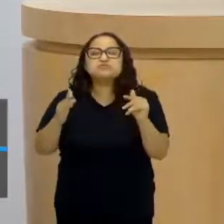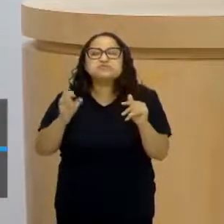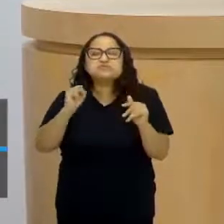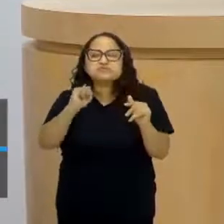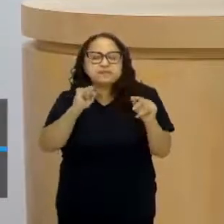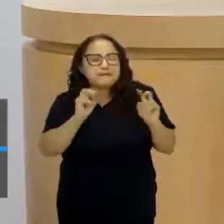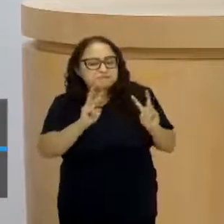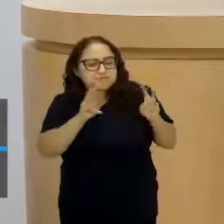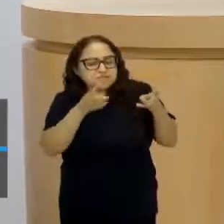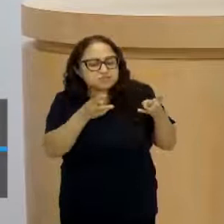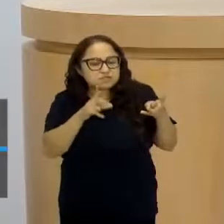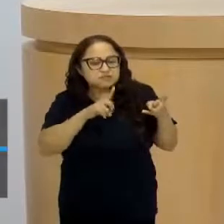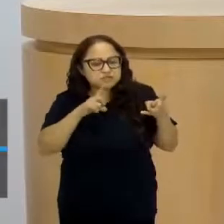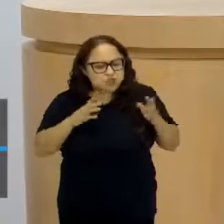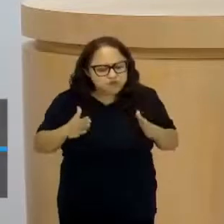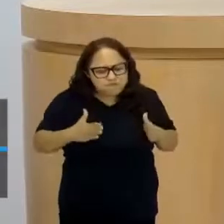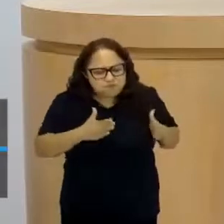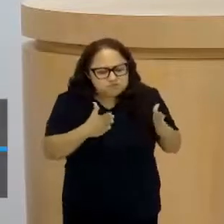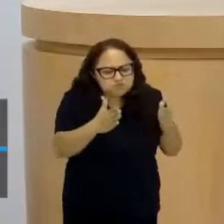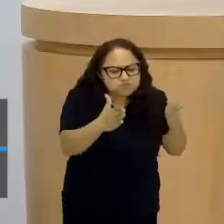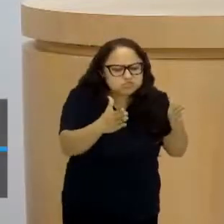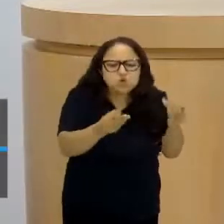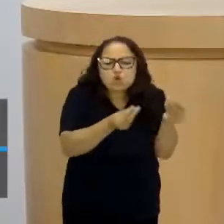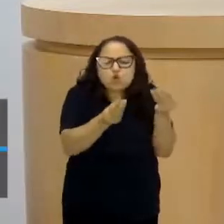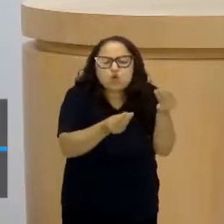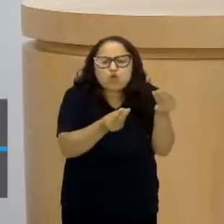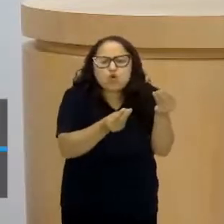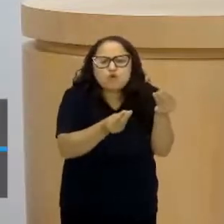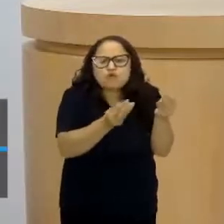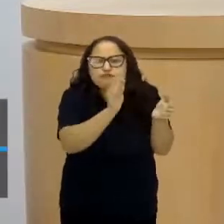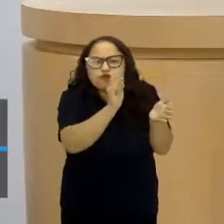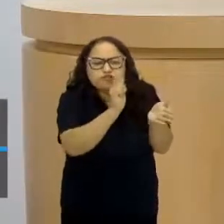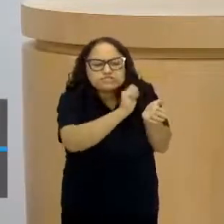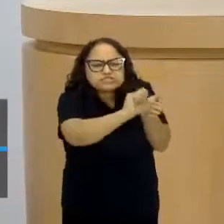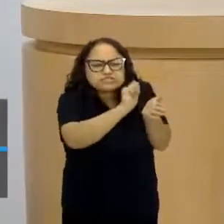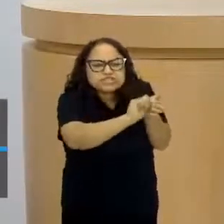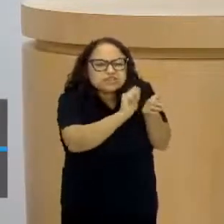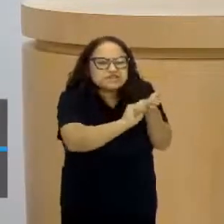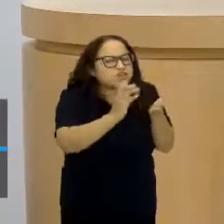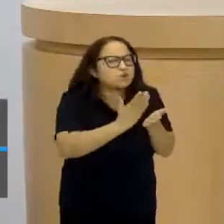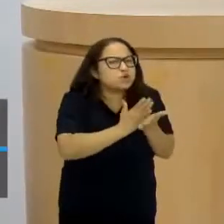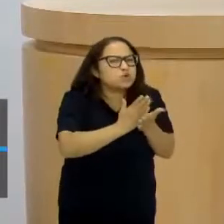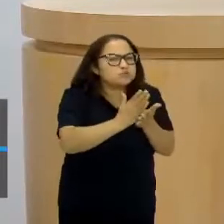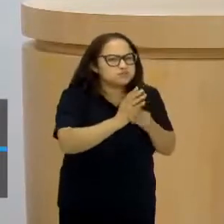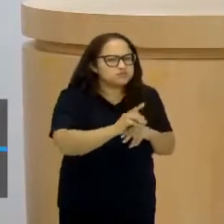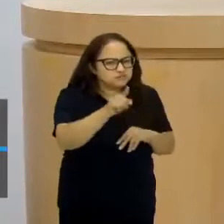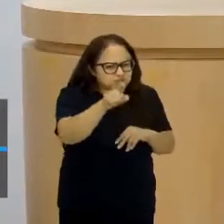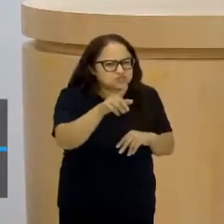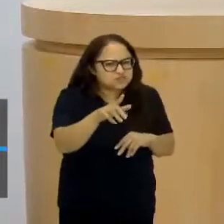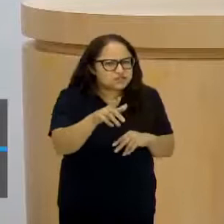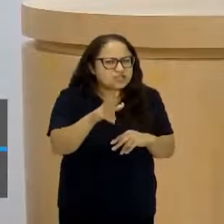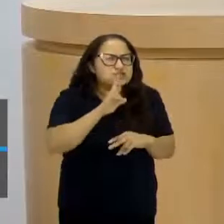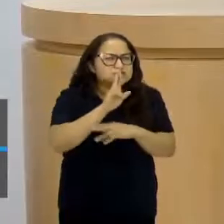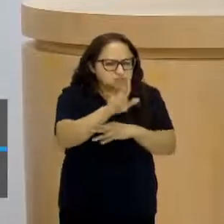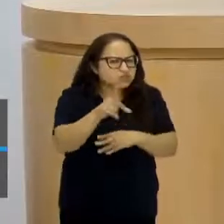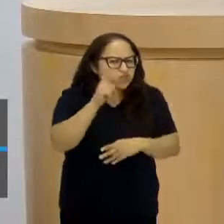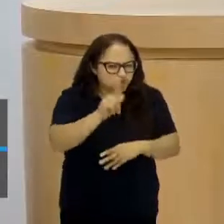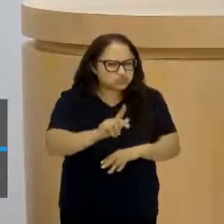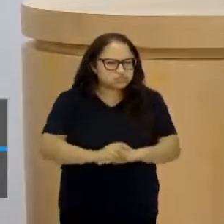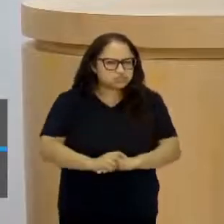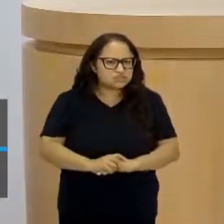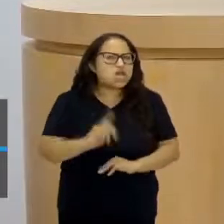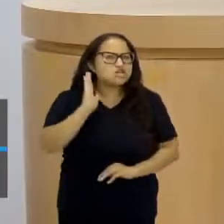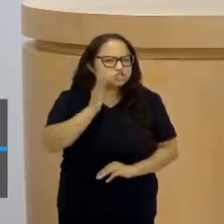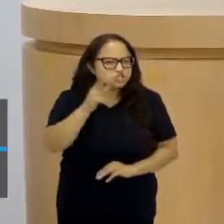eu sigo um caminho, falo, eu vou por aqui. Qual é o caminho que o texto toma, gente? Vocês conseguem responder aí para a gente, já